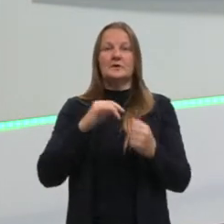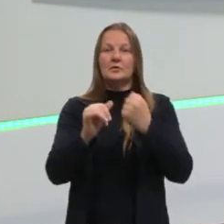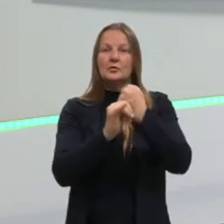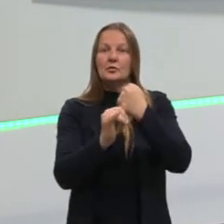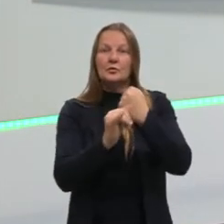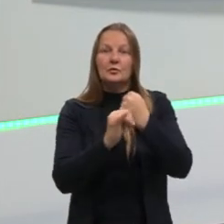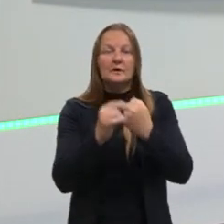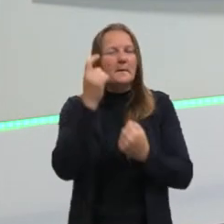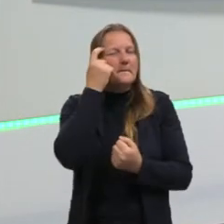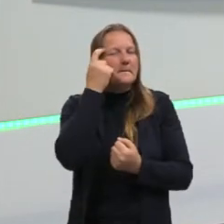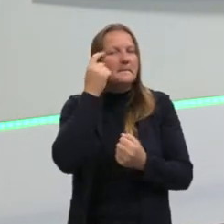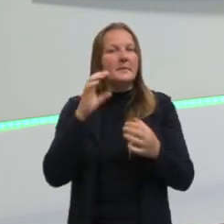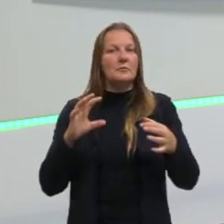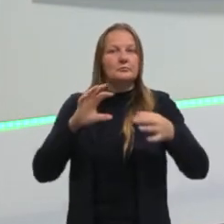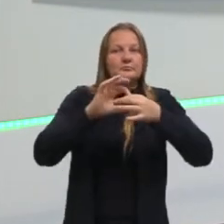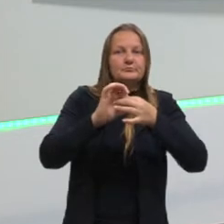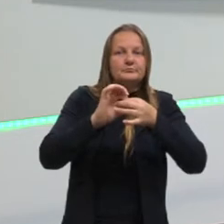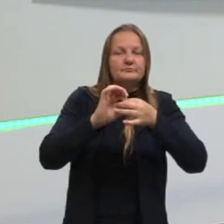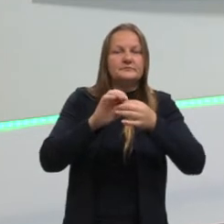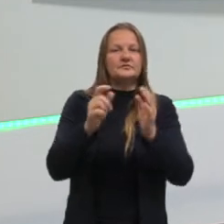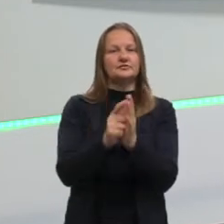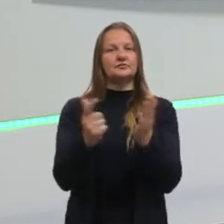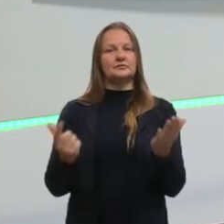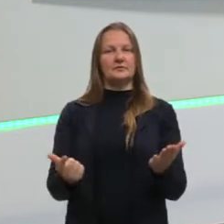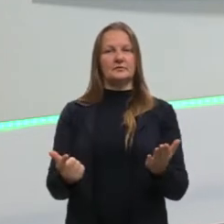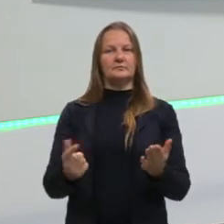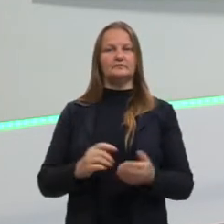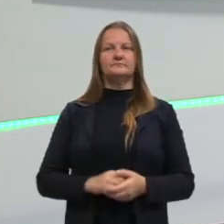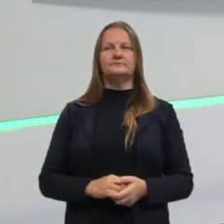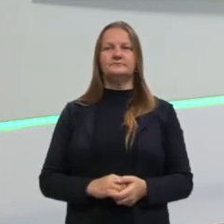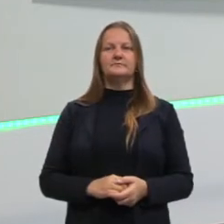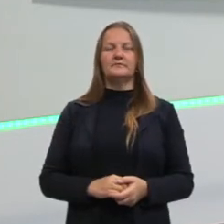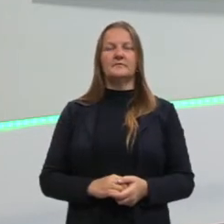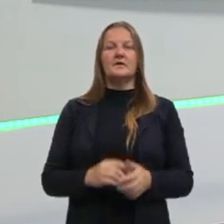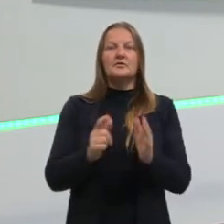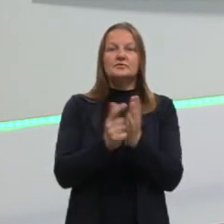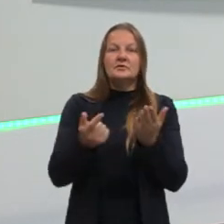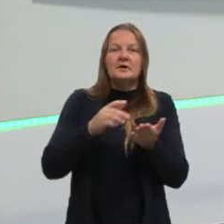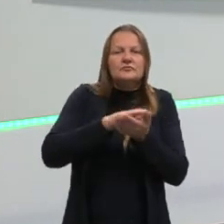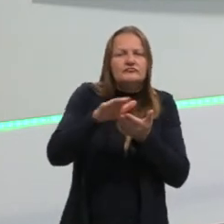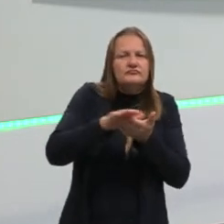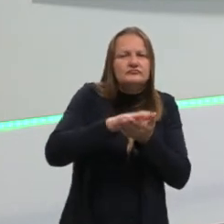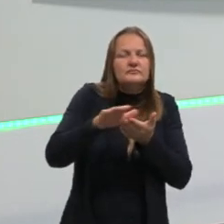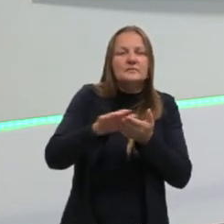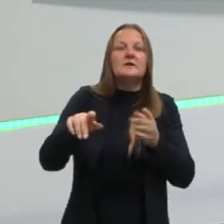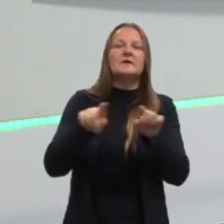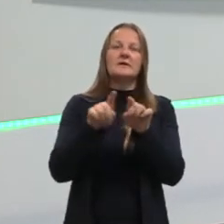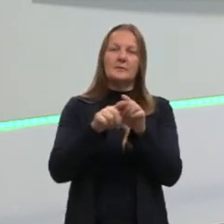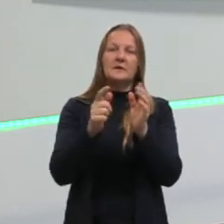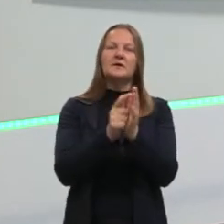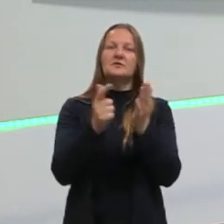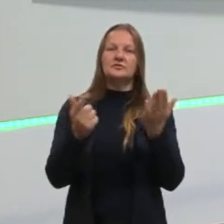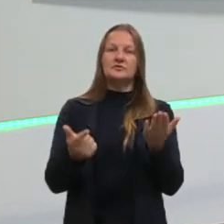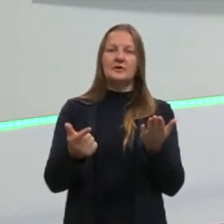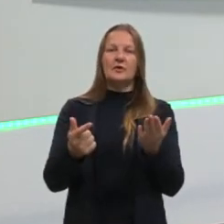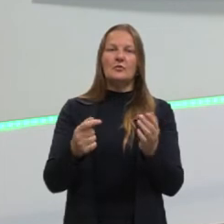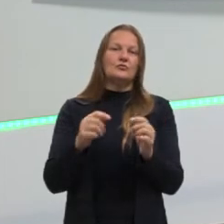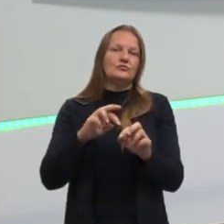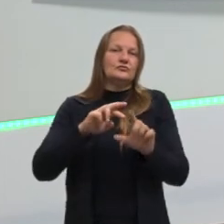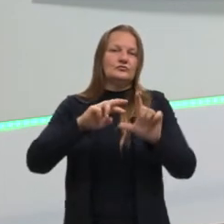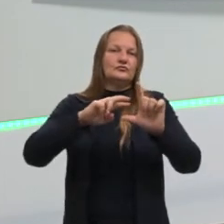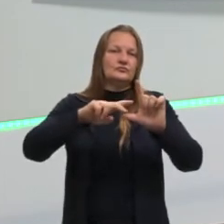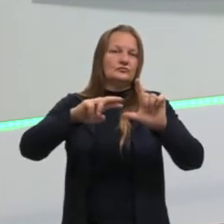ser veiculadas nos jornais. Tanto os jornais impressos, quanto aí os jornais dos meios